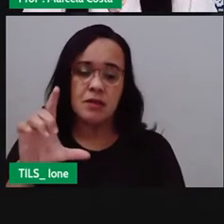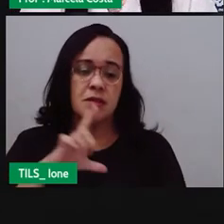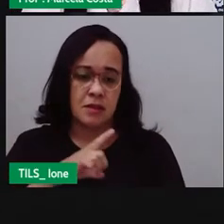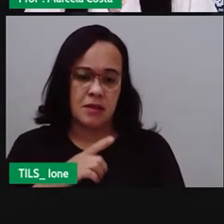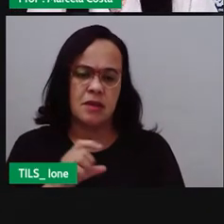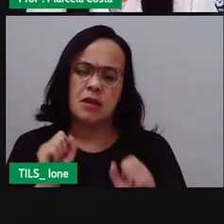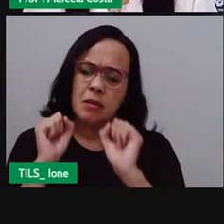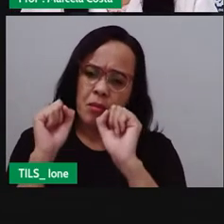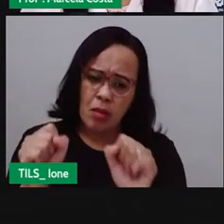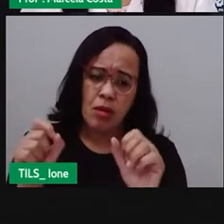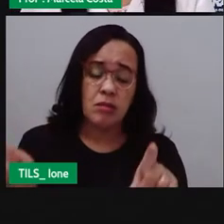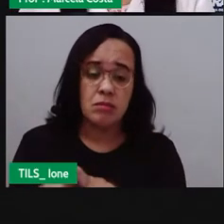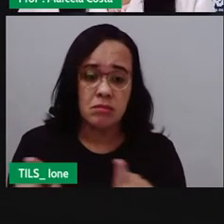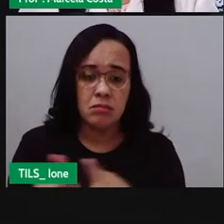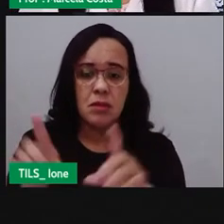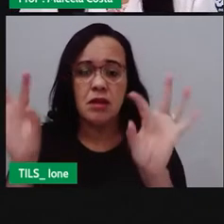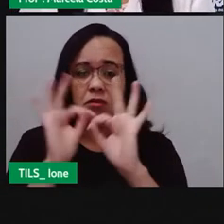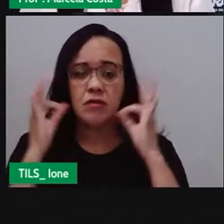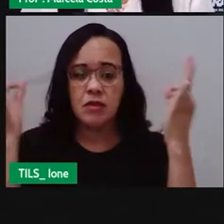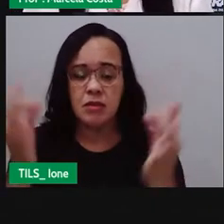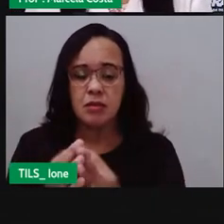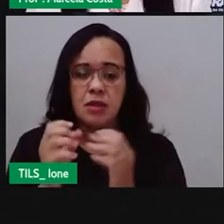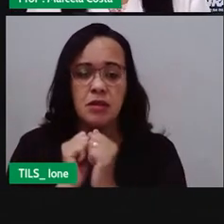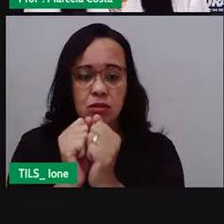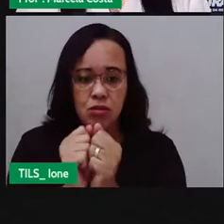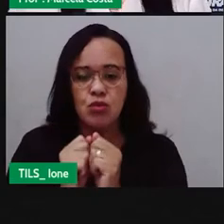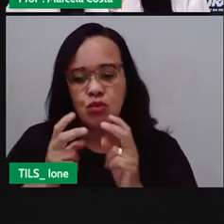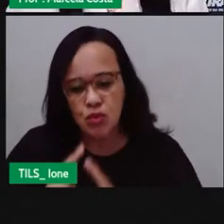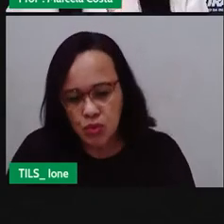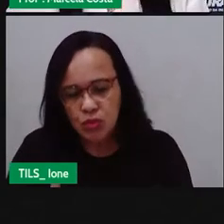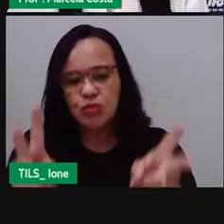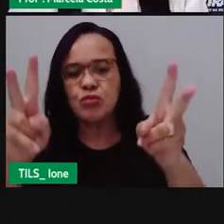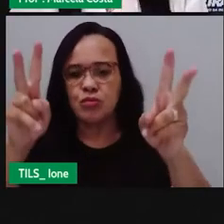familiares. então, crianças, vocês